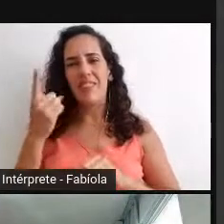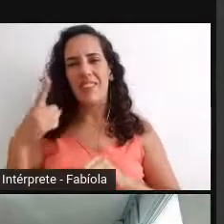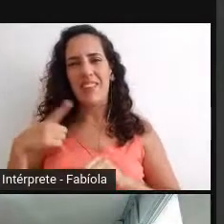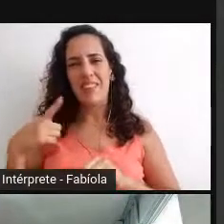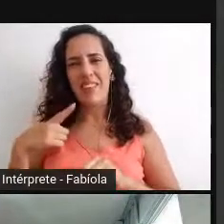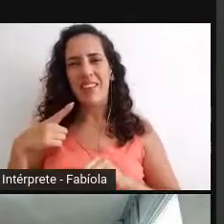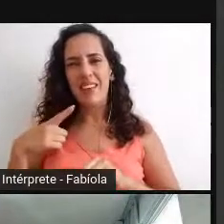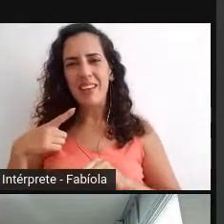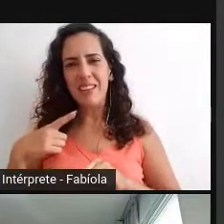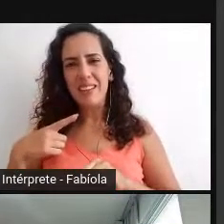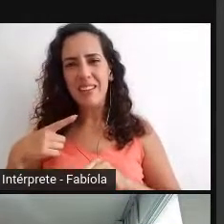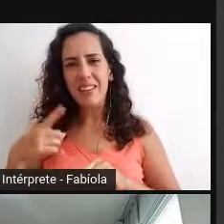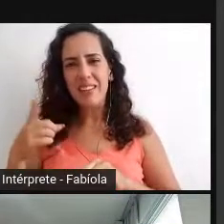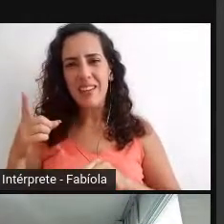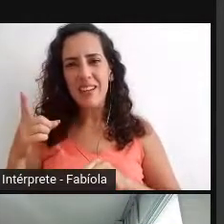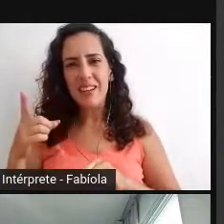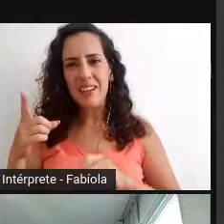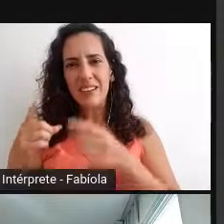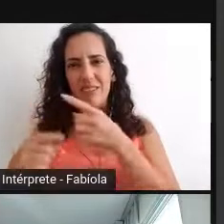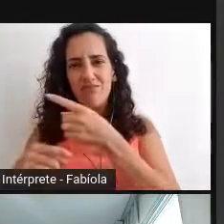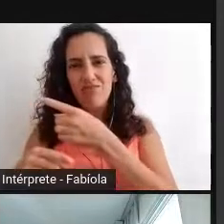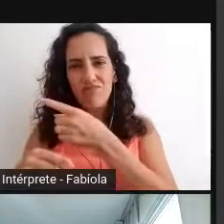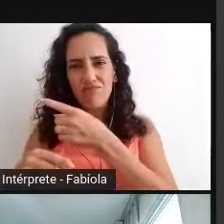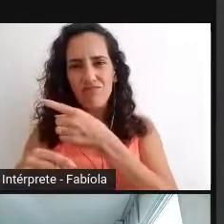esquerda da tela de vocês.